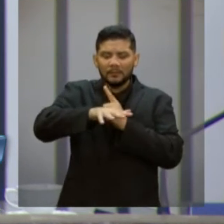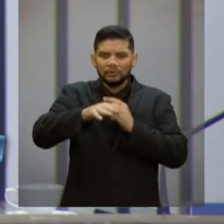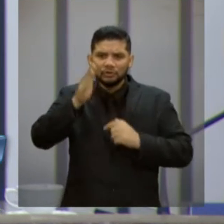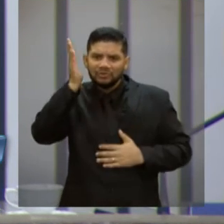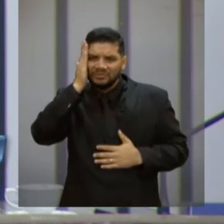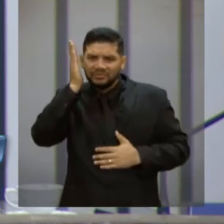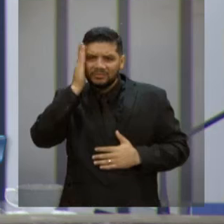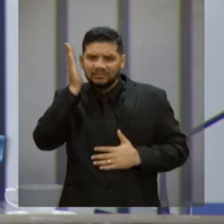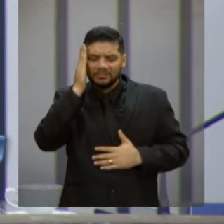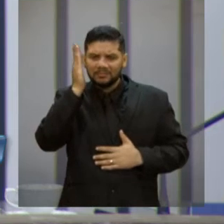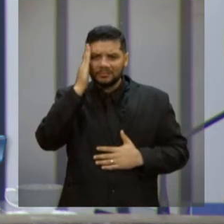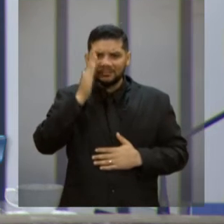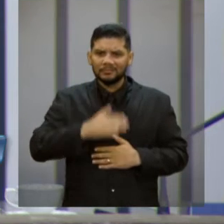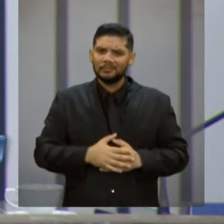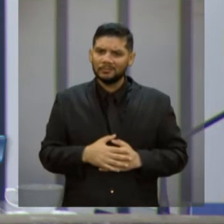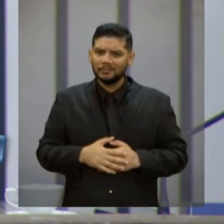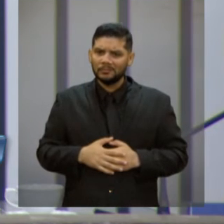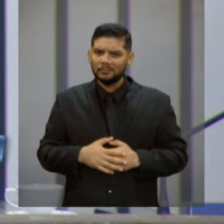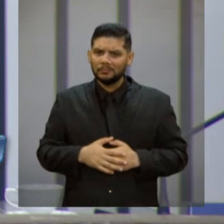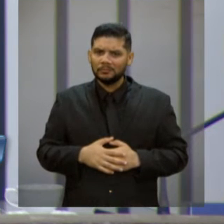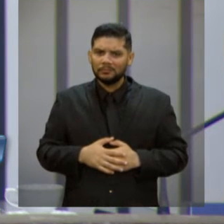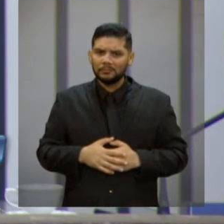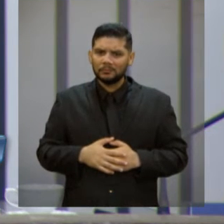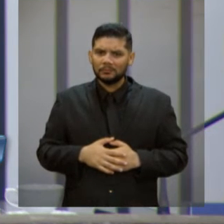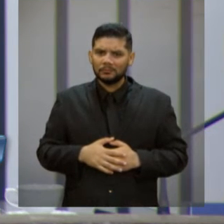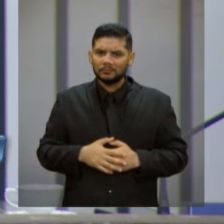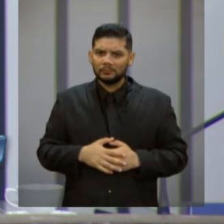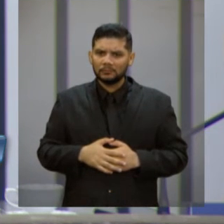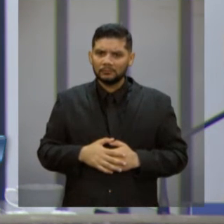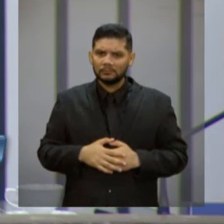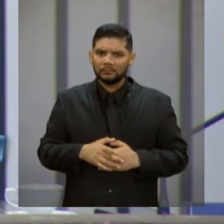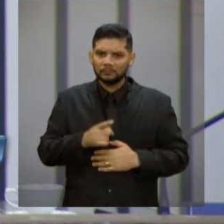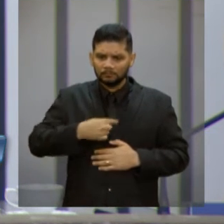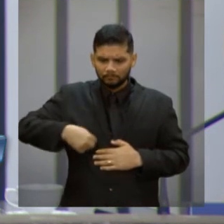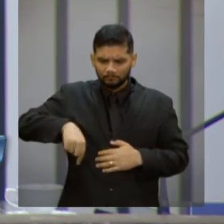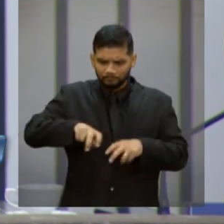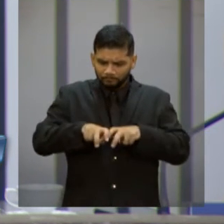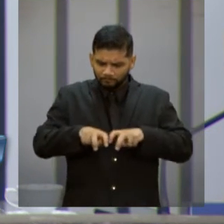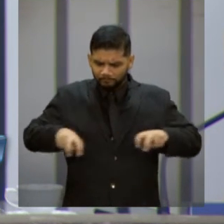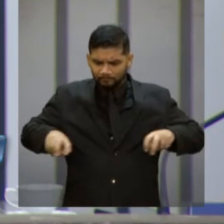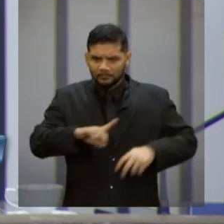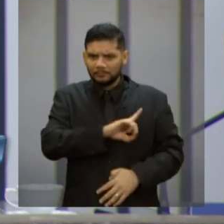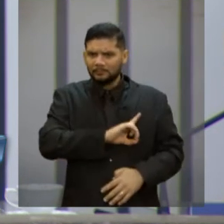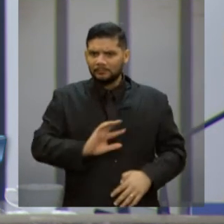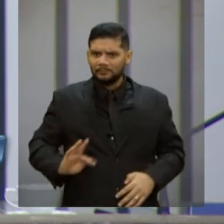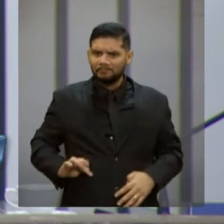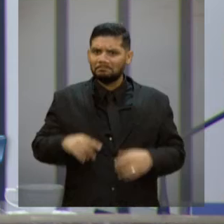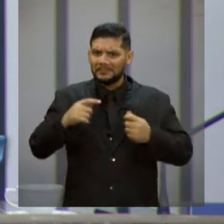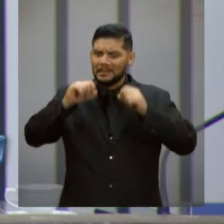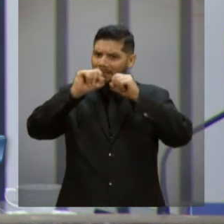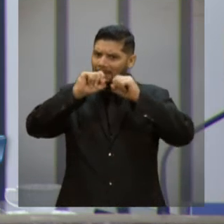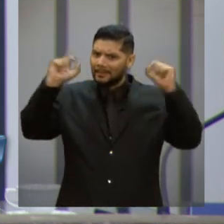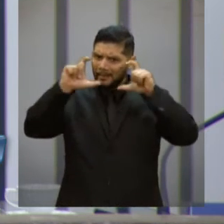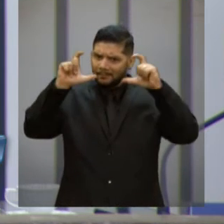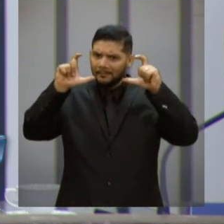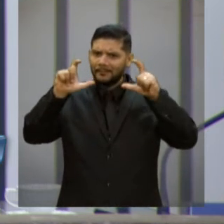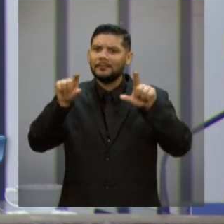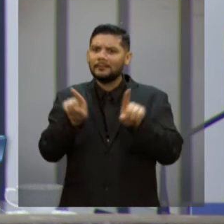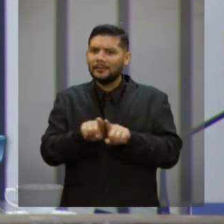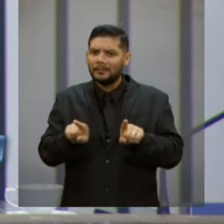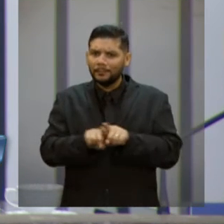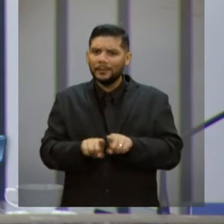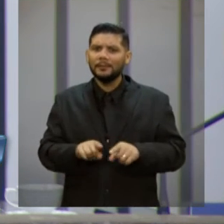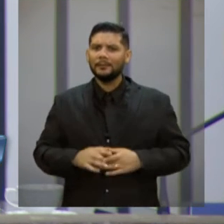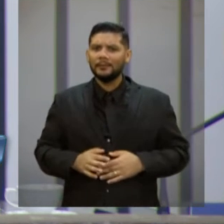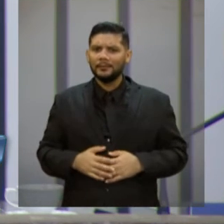está acontecendo, um alerta para a nossa bancada de deputados federais. Tendo em vista, deputado, que se prega